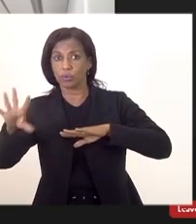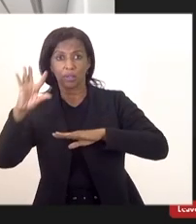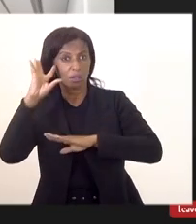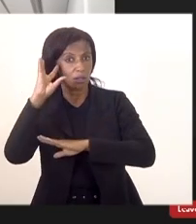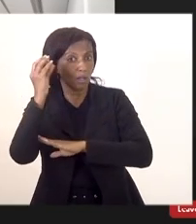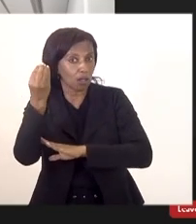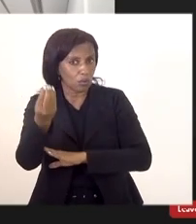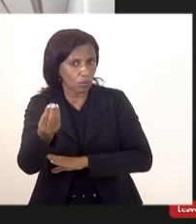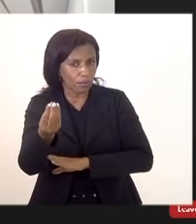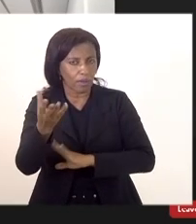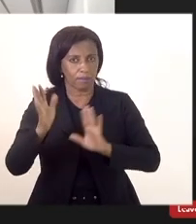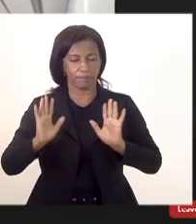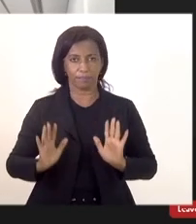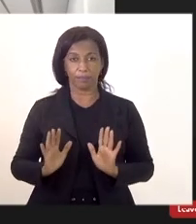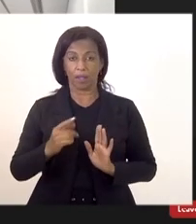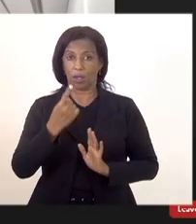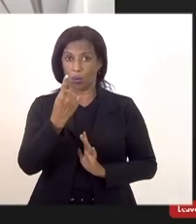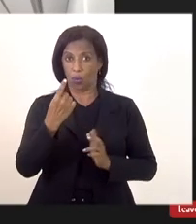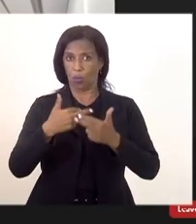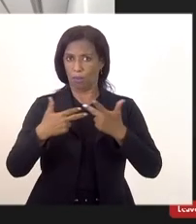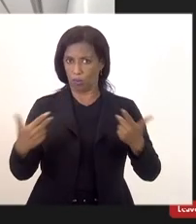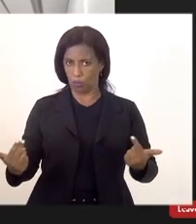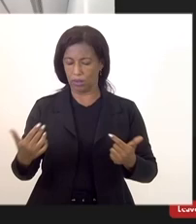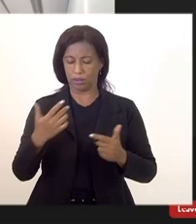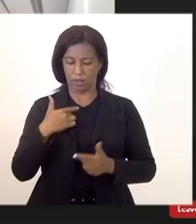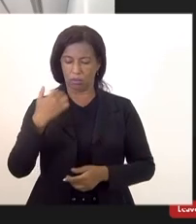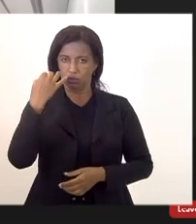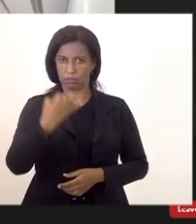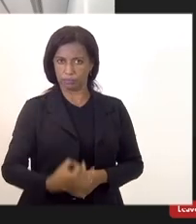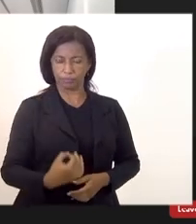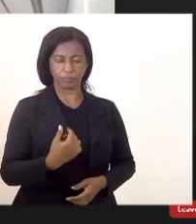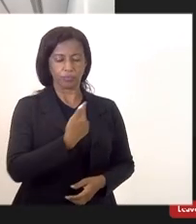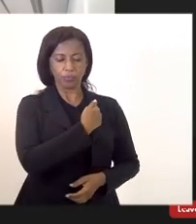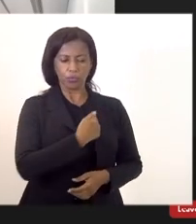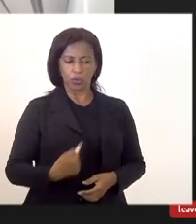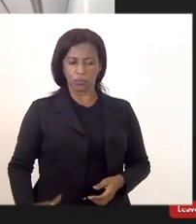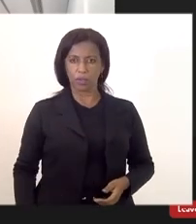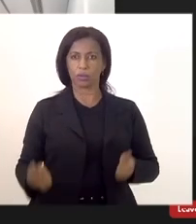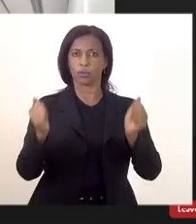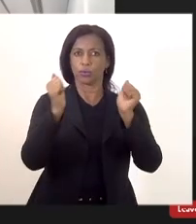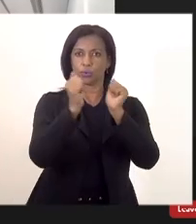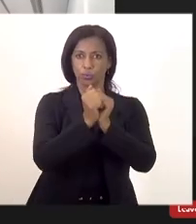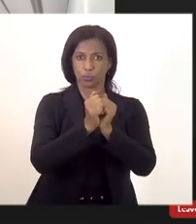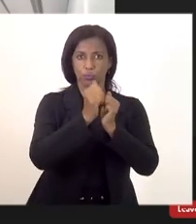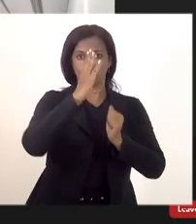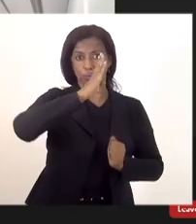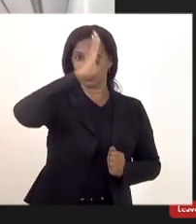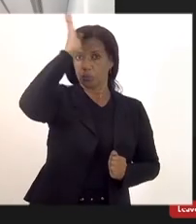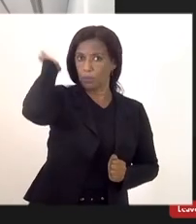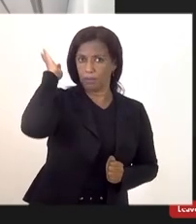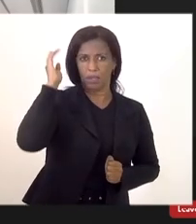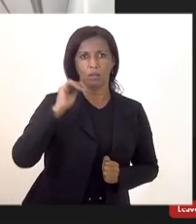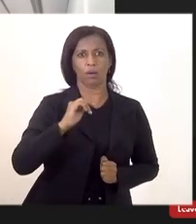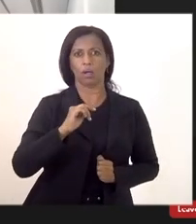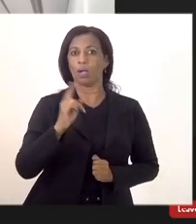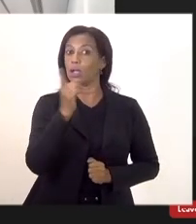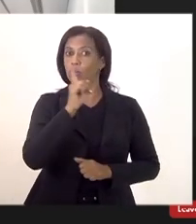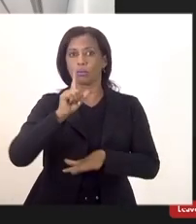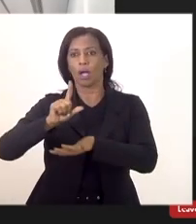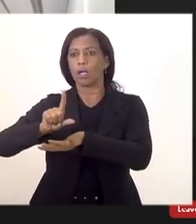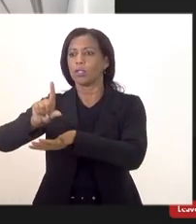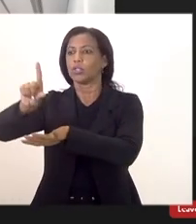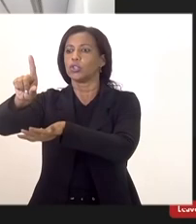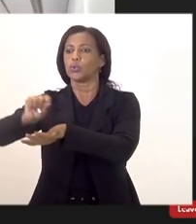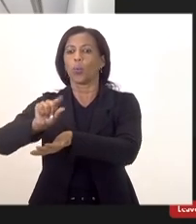uma coisa eu garanto aqui olha o governador Cláudio Castro e o corpo de bombeiros eles não estão fazendo seleção daqueles que